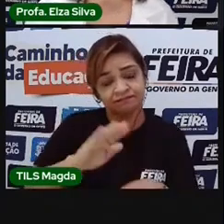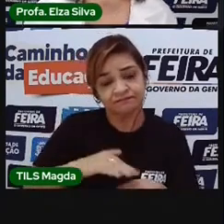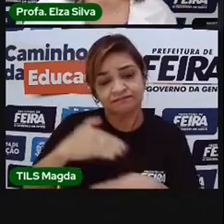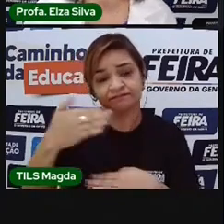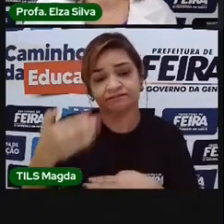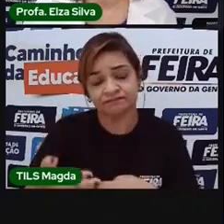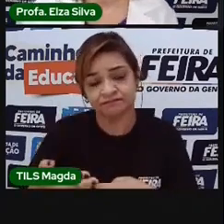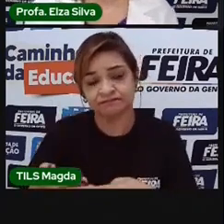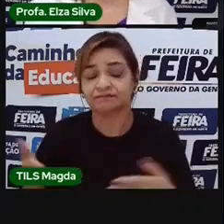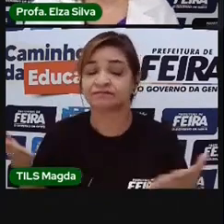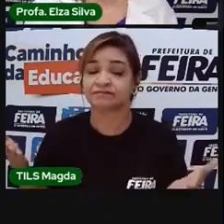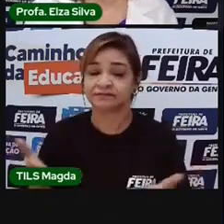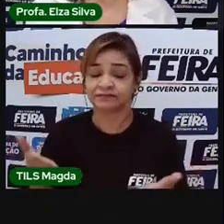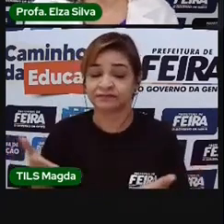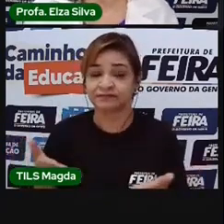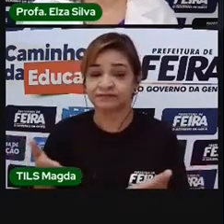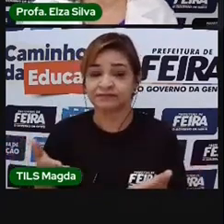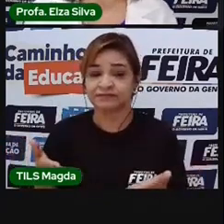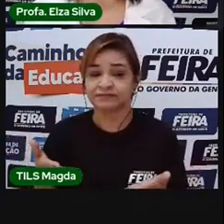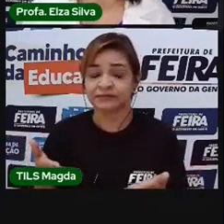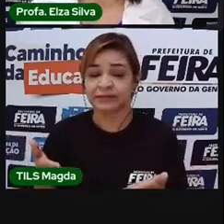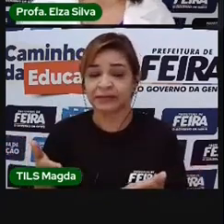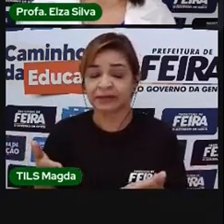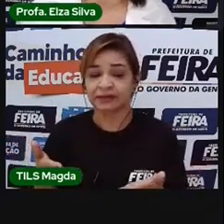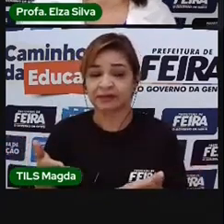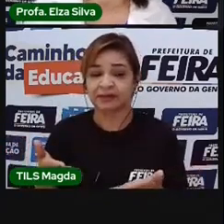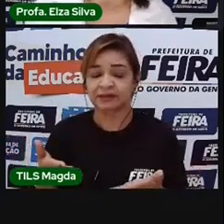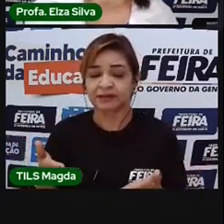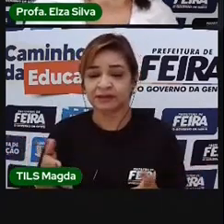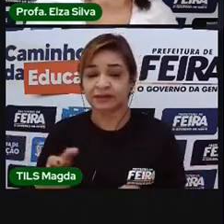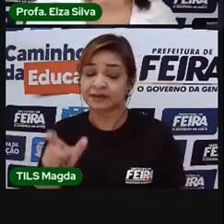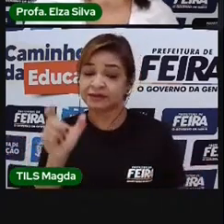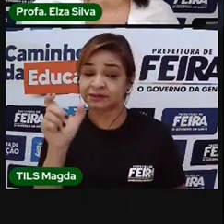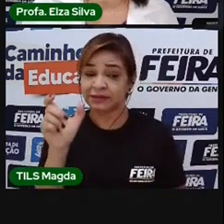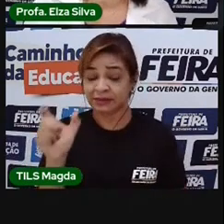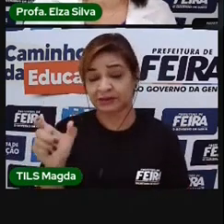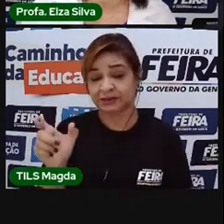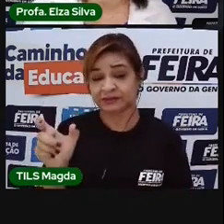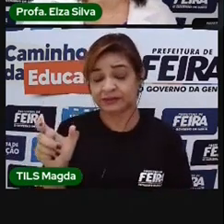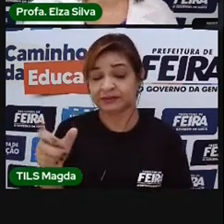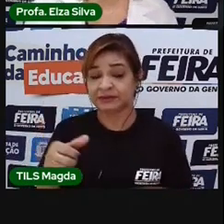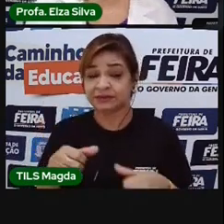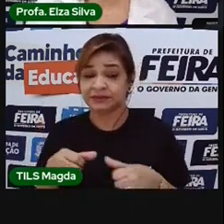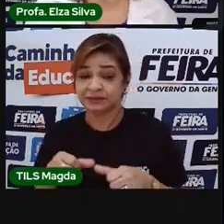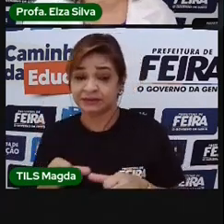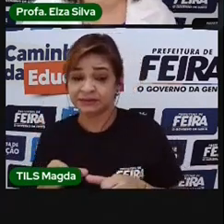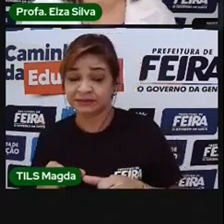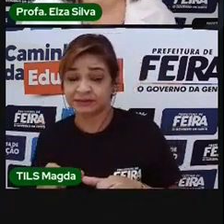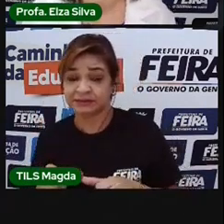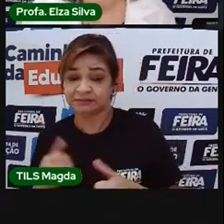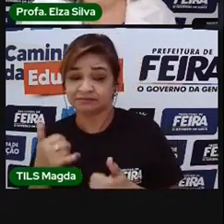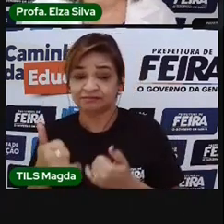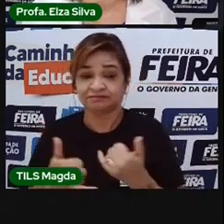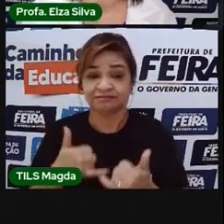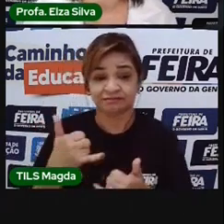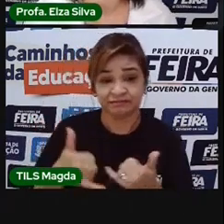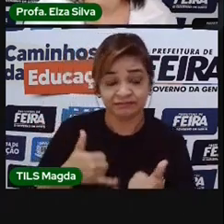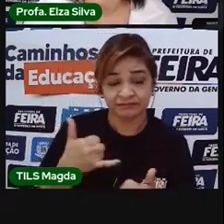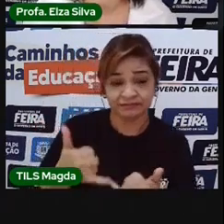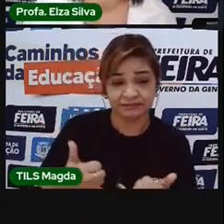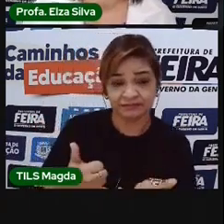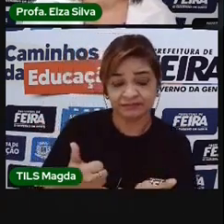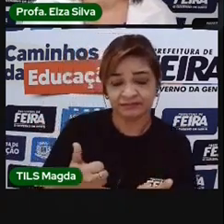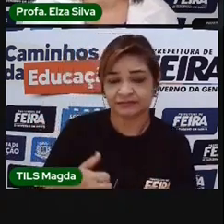nessa tabelinha os comandos em inglês que você utiliza para brincar nos seus games. o